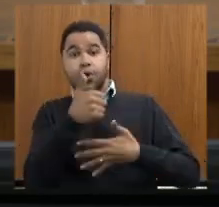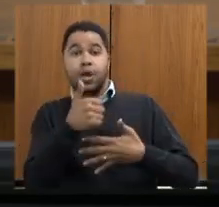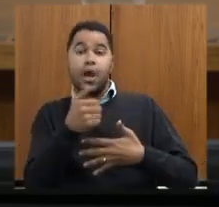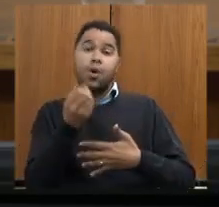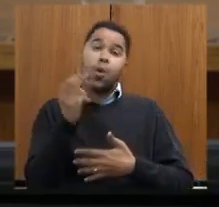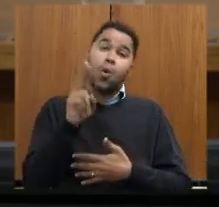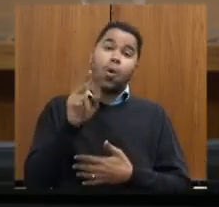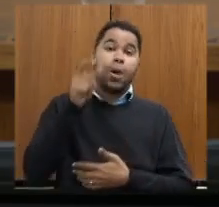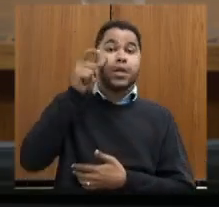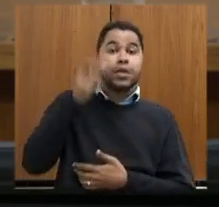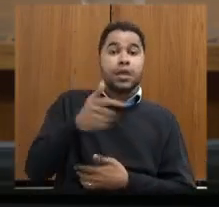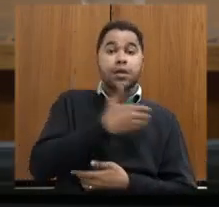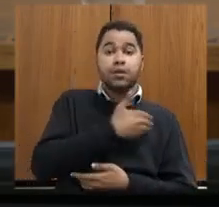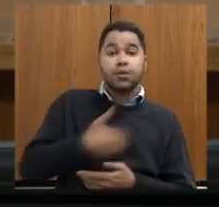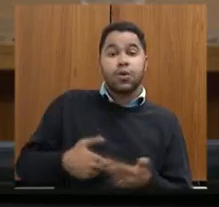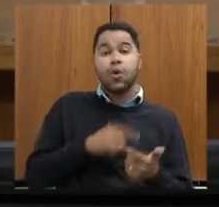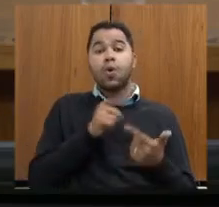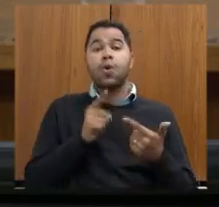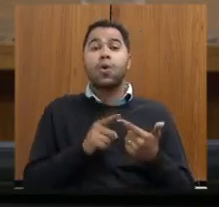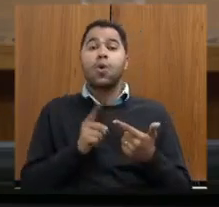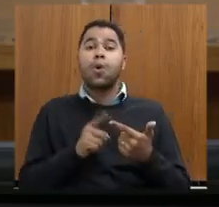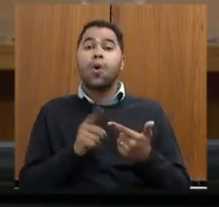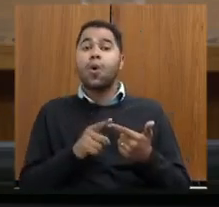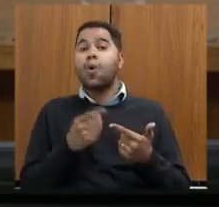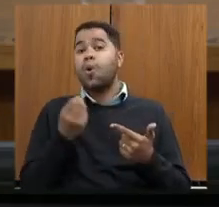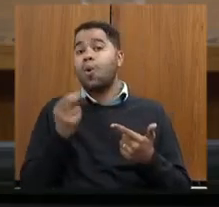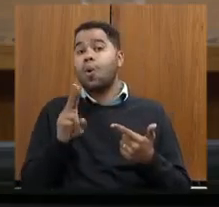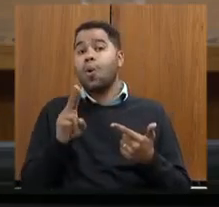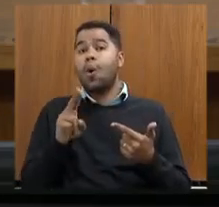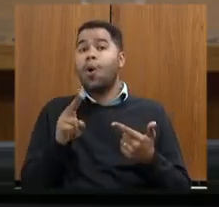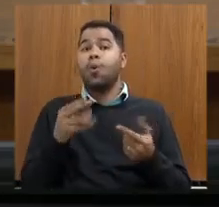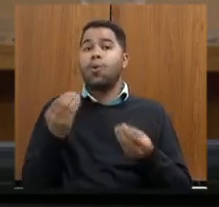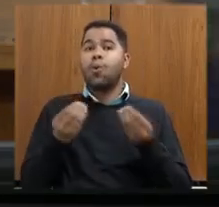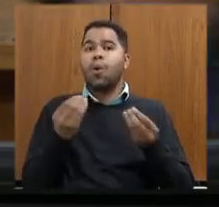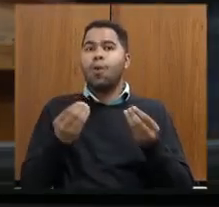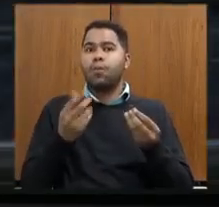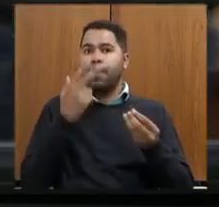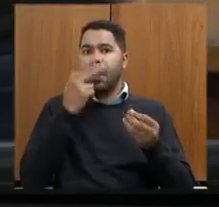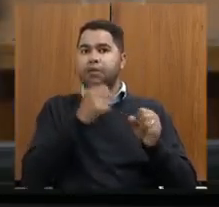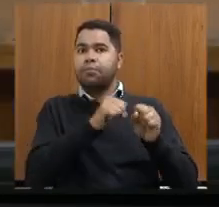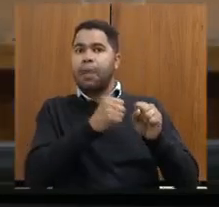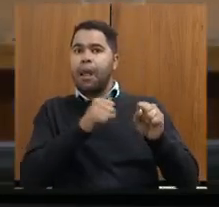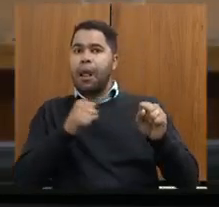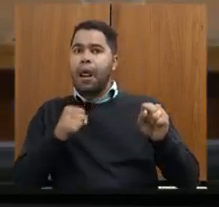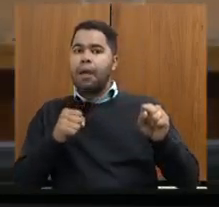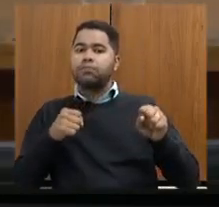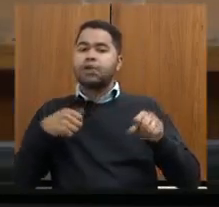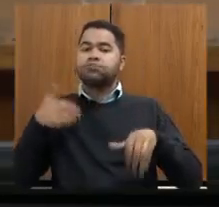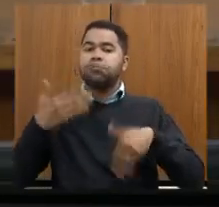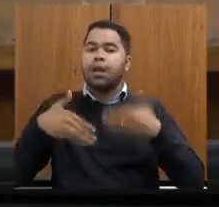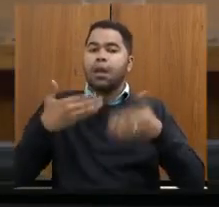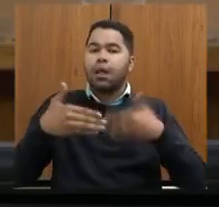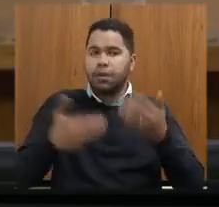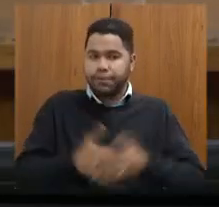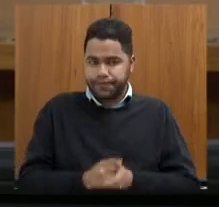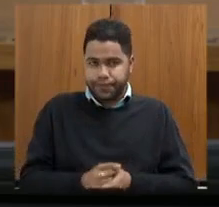público ou em relação ao tamanho do empreendimento no ano de 2019